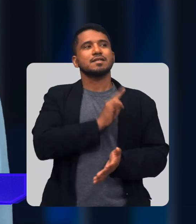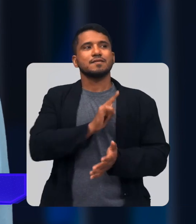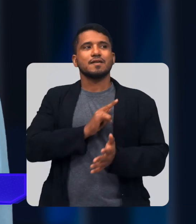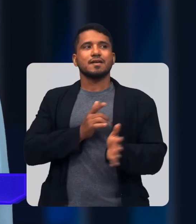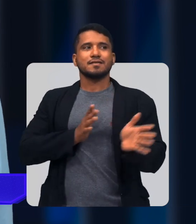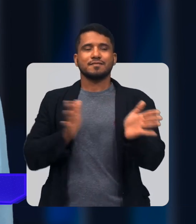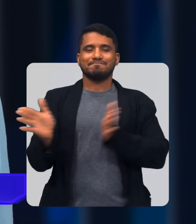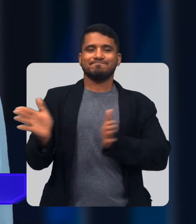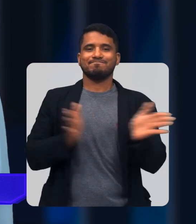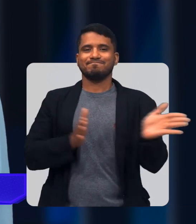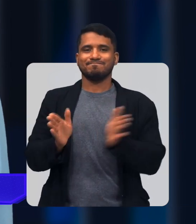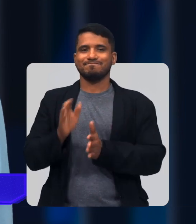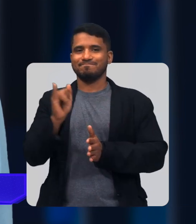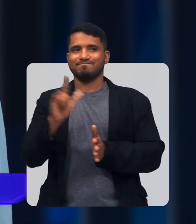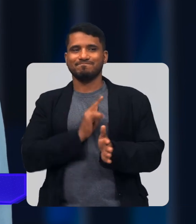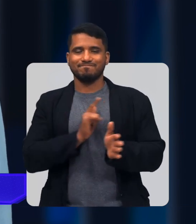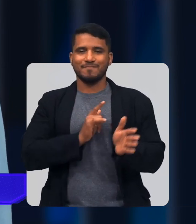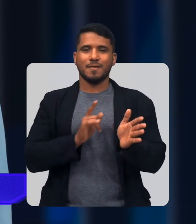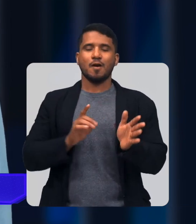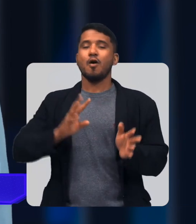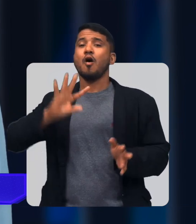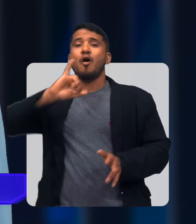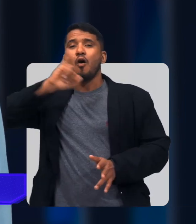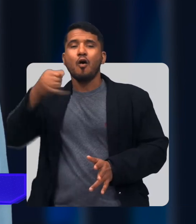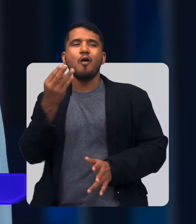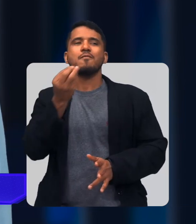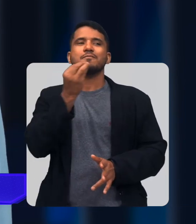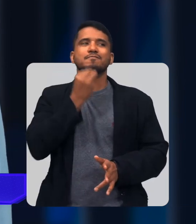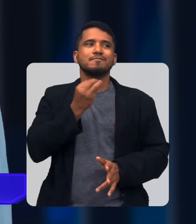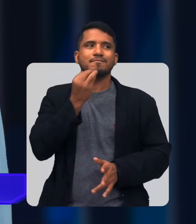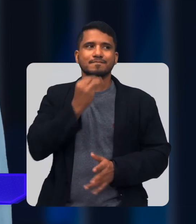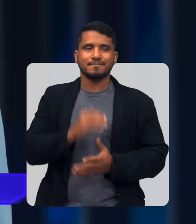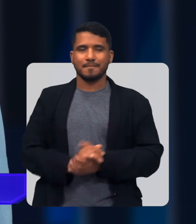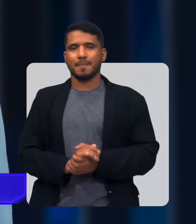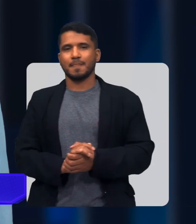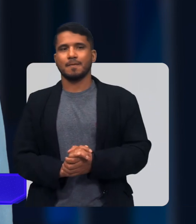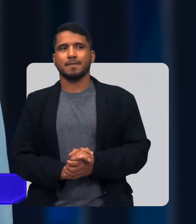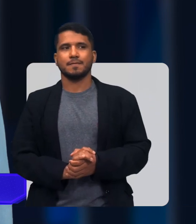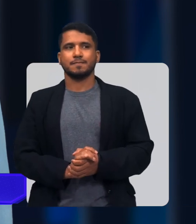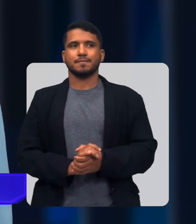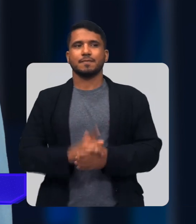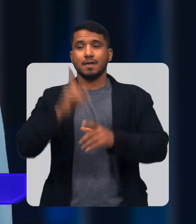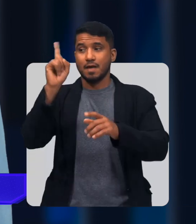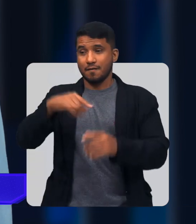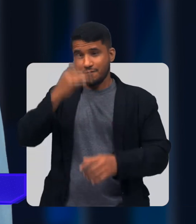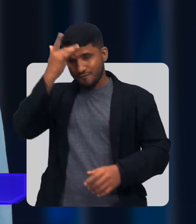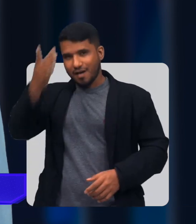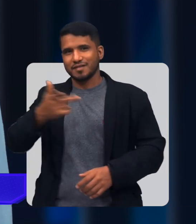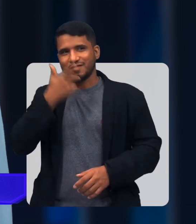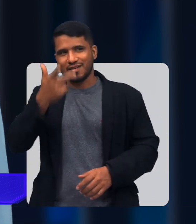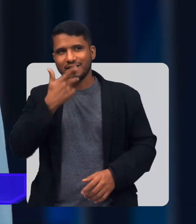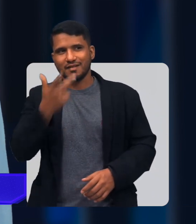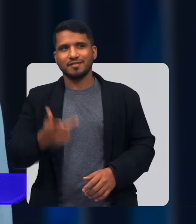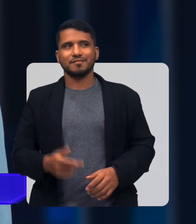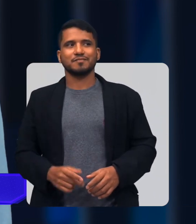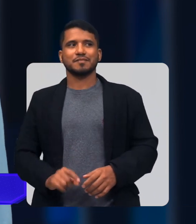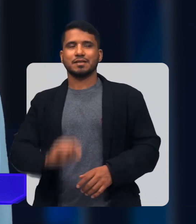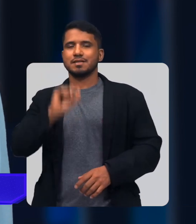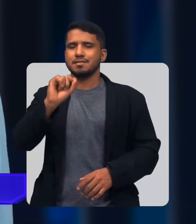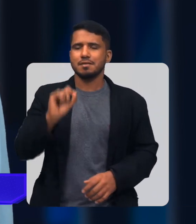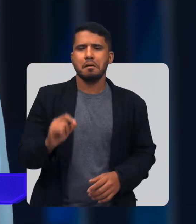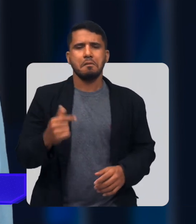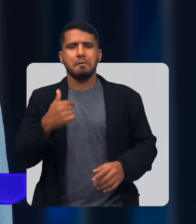Acessibilidade Se tivermos Oportunidade É muito fácil Falar Que